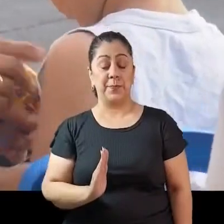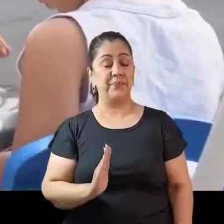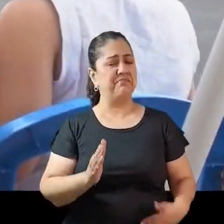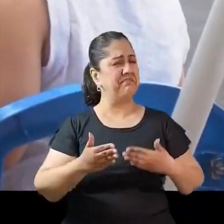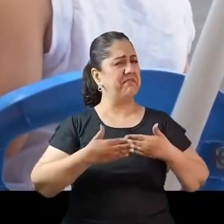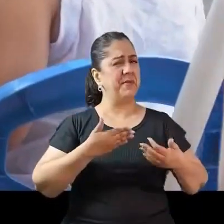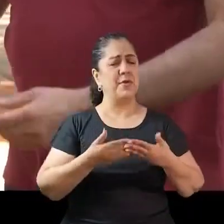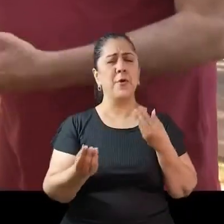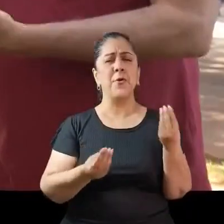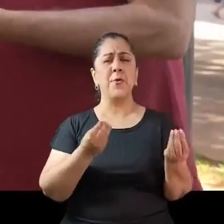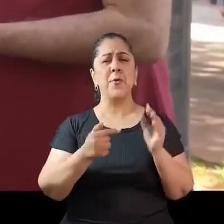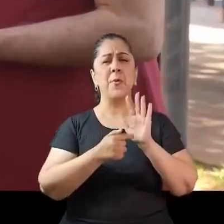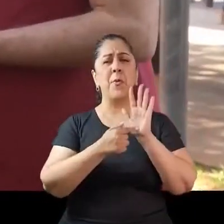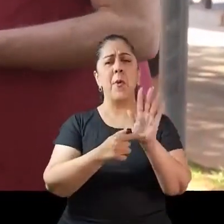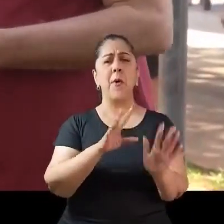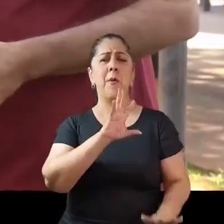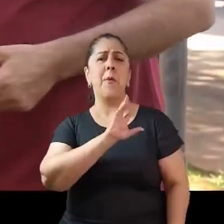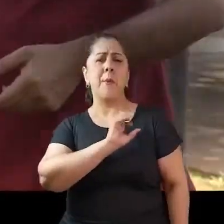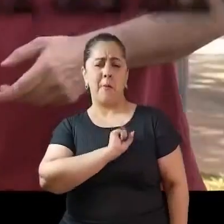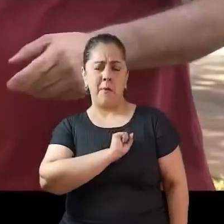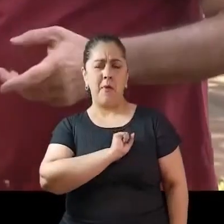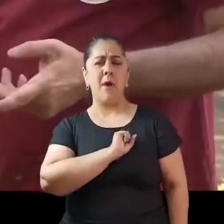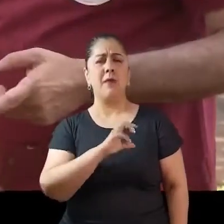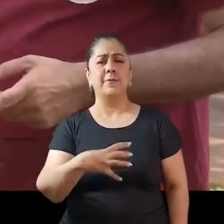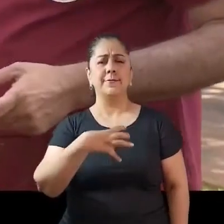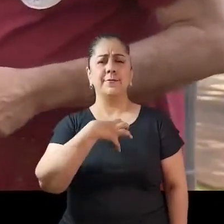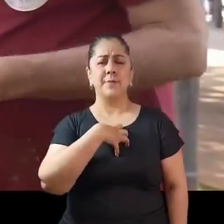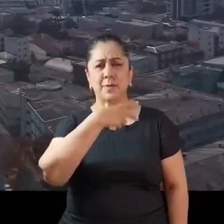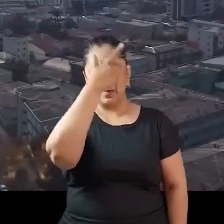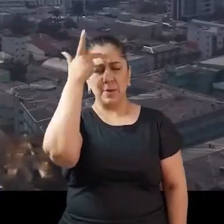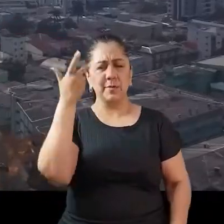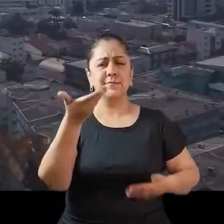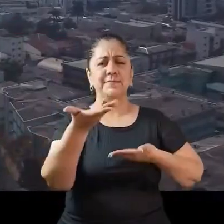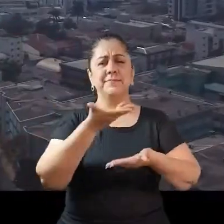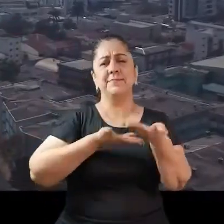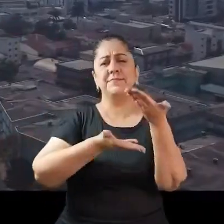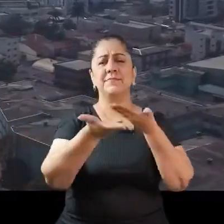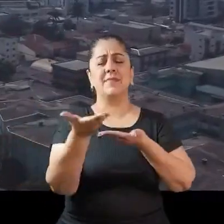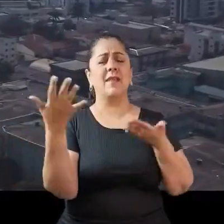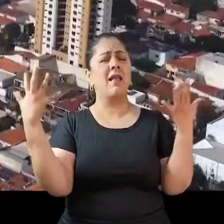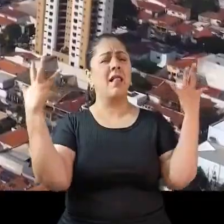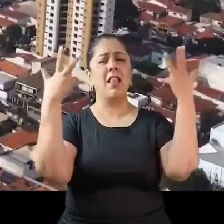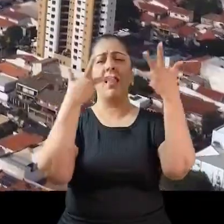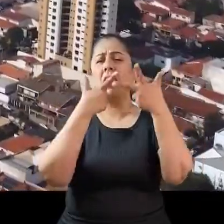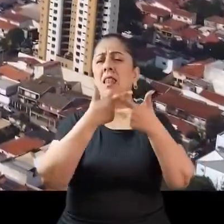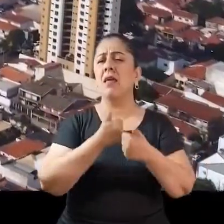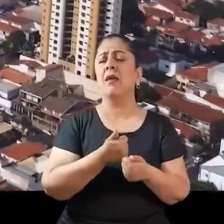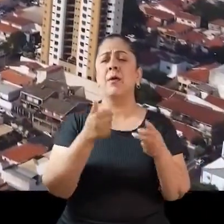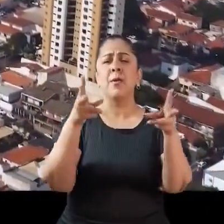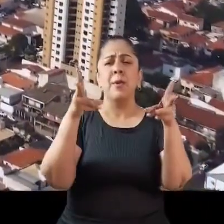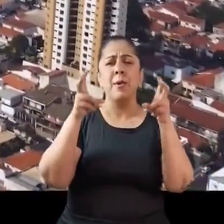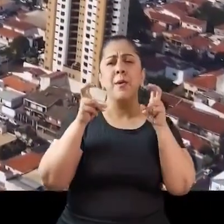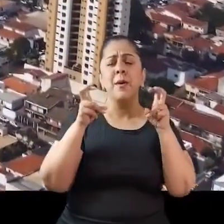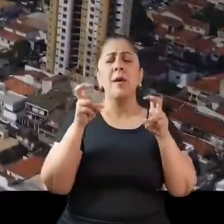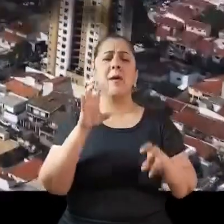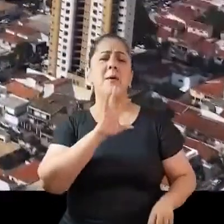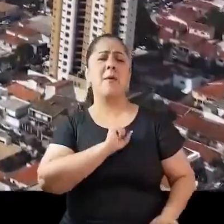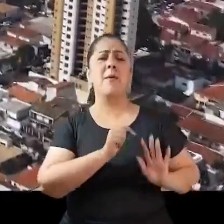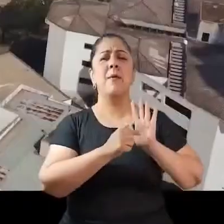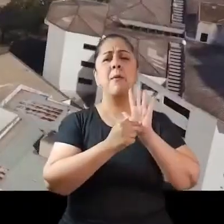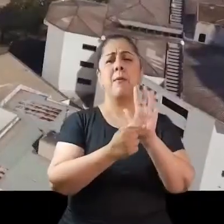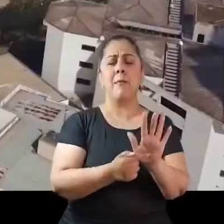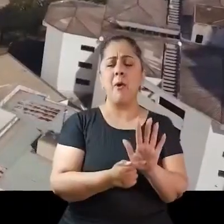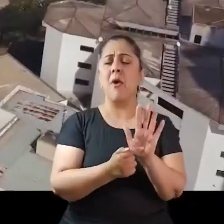pelo Brasil, é um sentimento que muitas pessoas compartilham. E é lindo ver como esse amor se expressa em diferentes